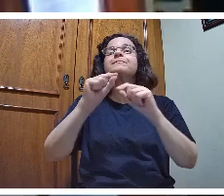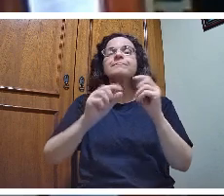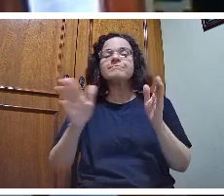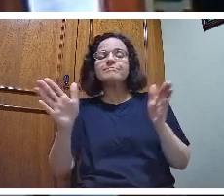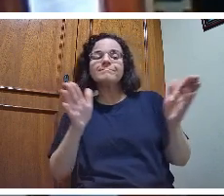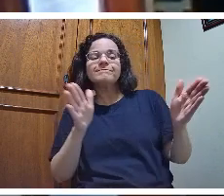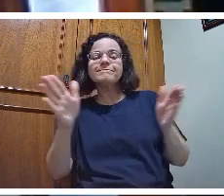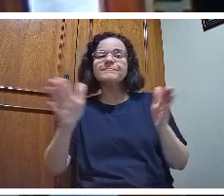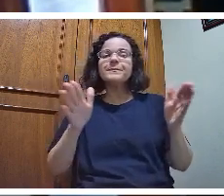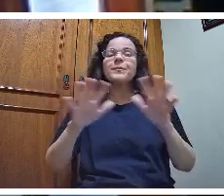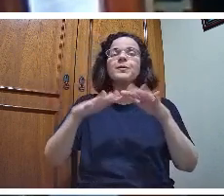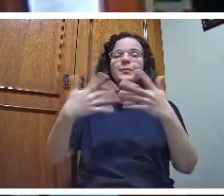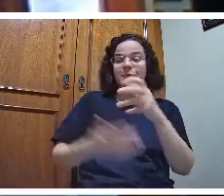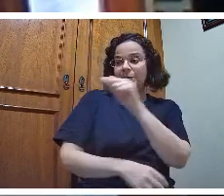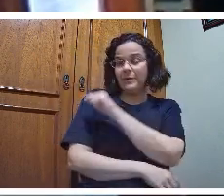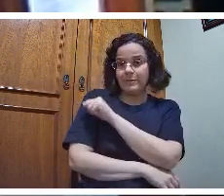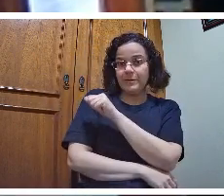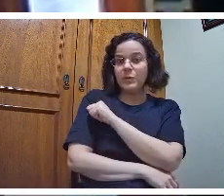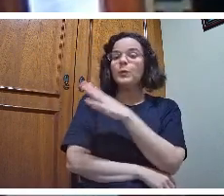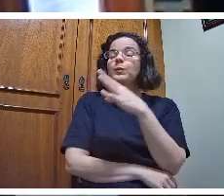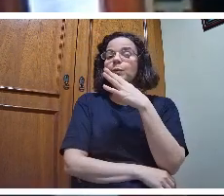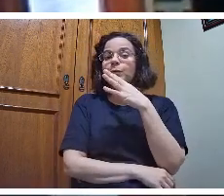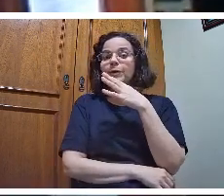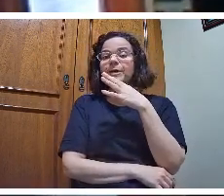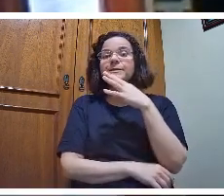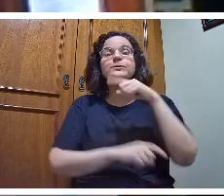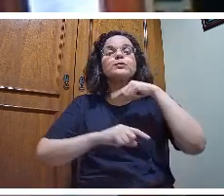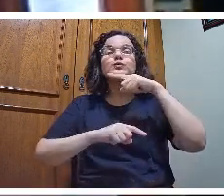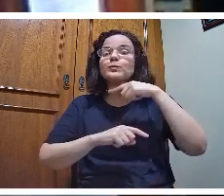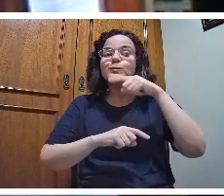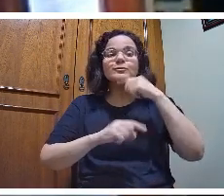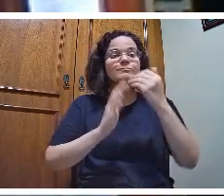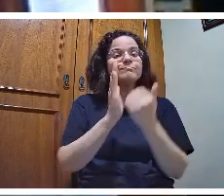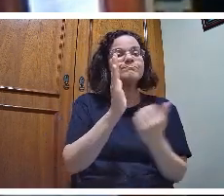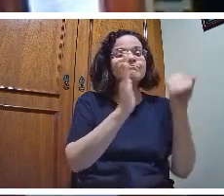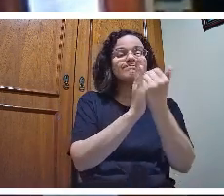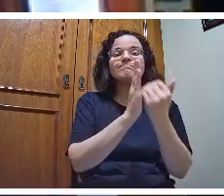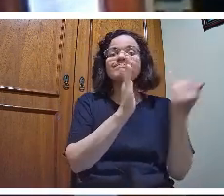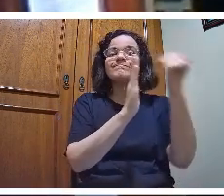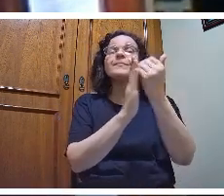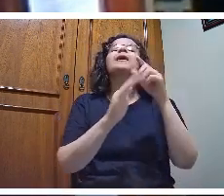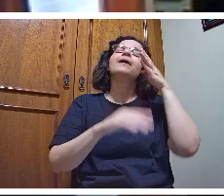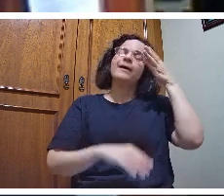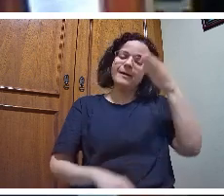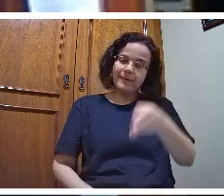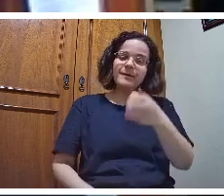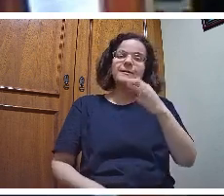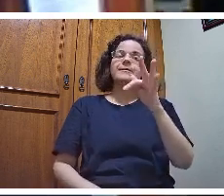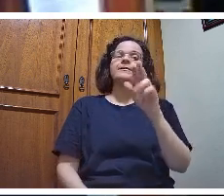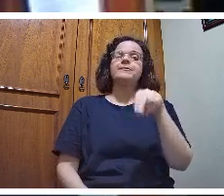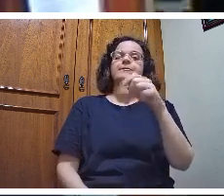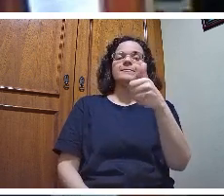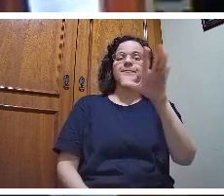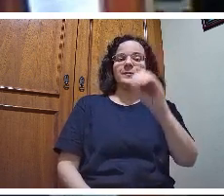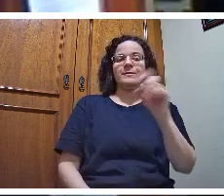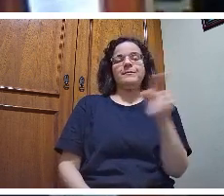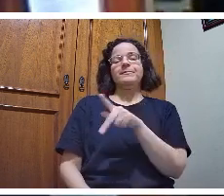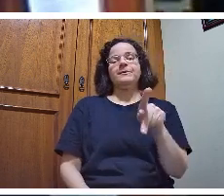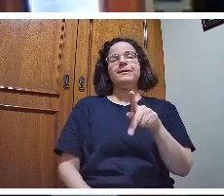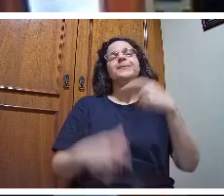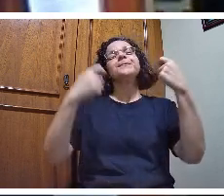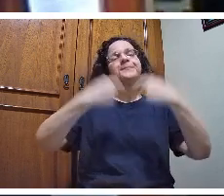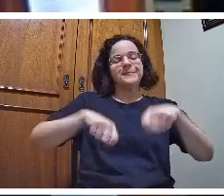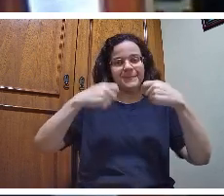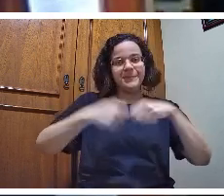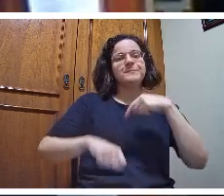consegue dar um passo seguinte então é lá a função do professor ali nós somos necessários quer seja presencial quer seja online